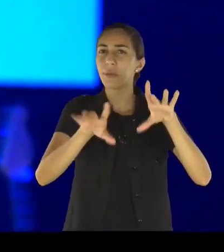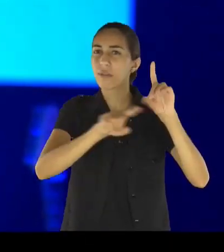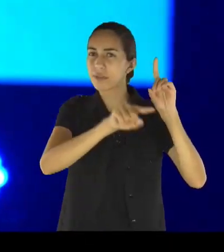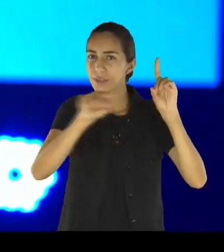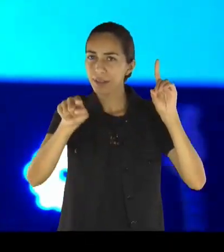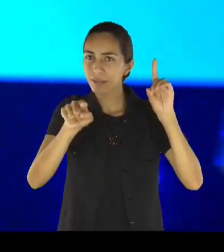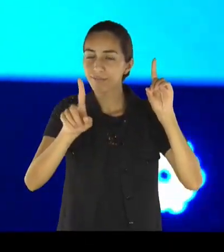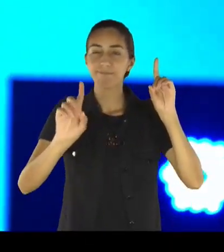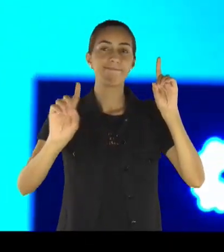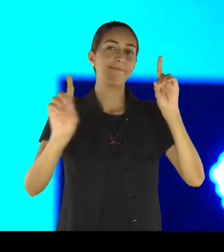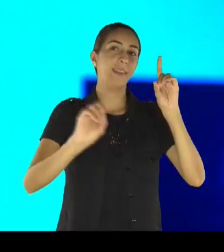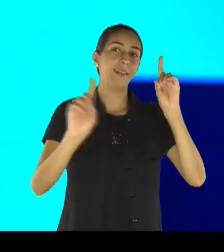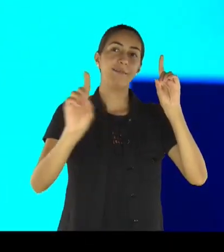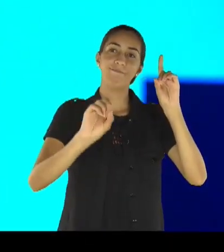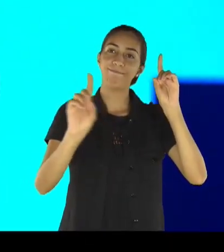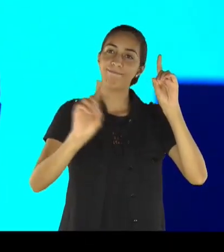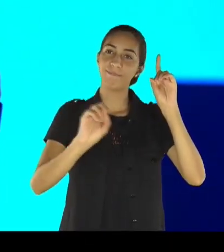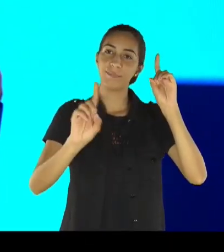-te, espera no Senhor,